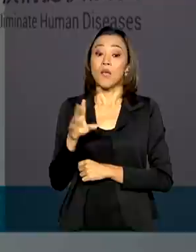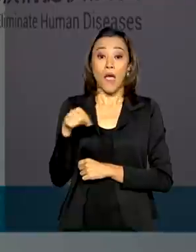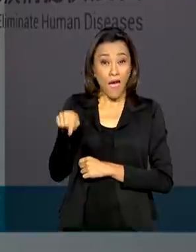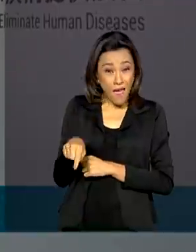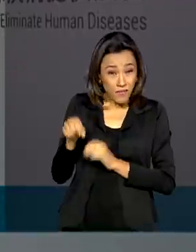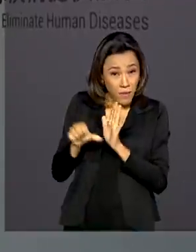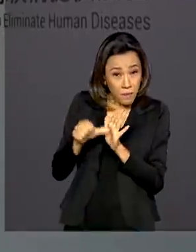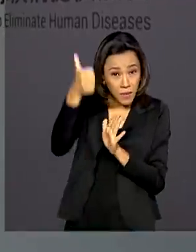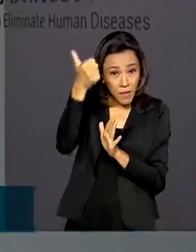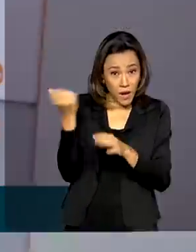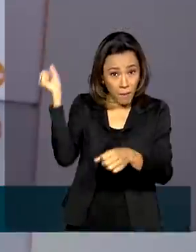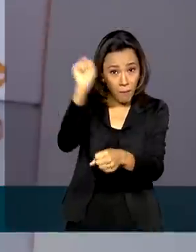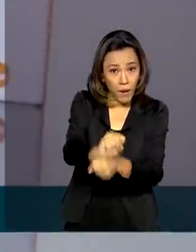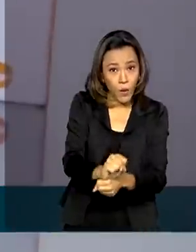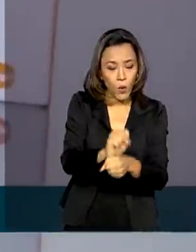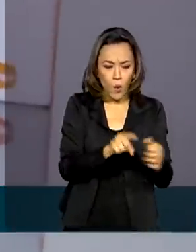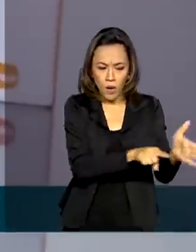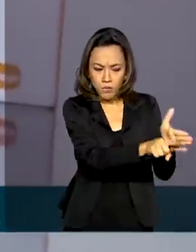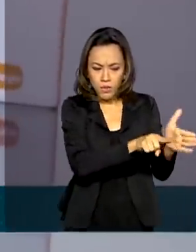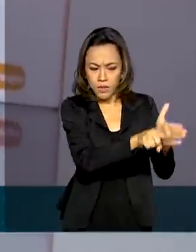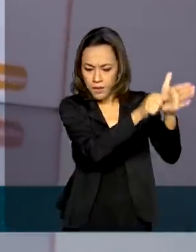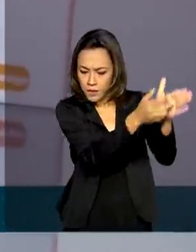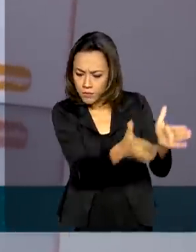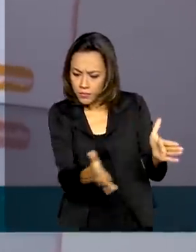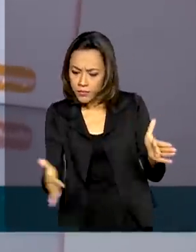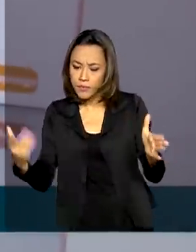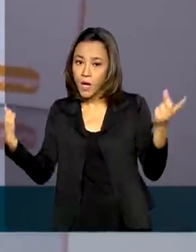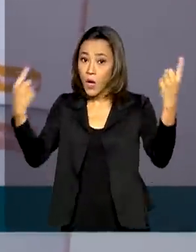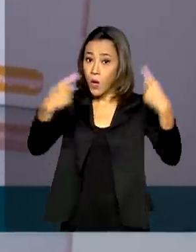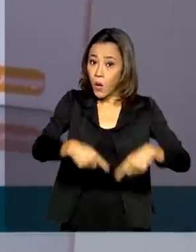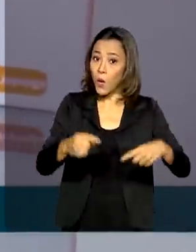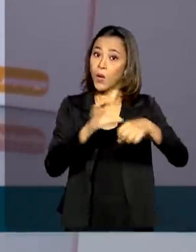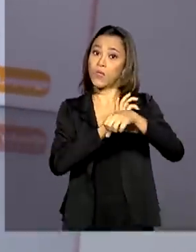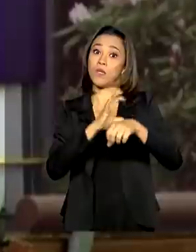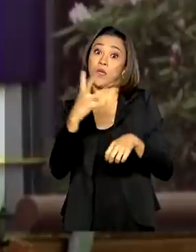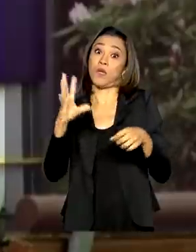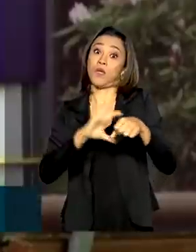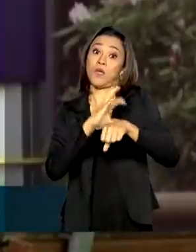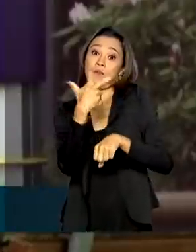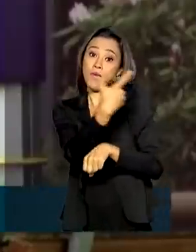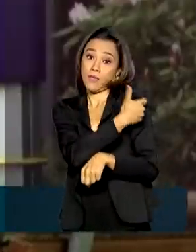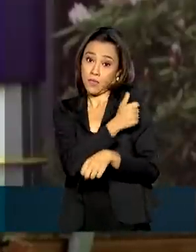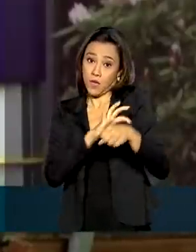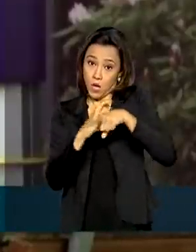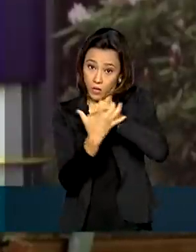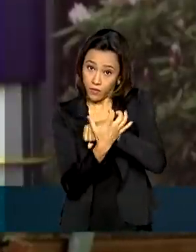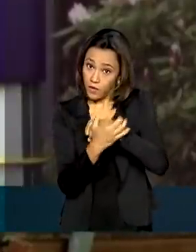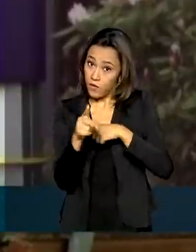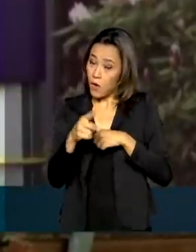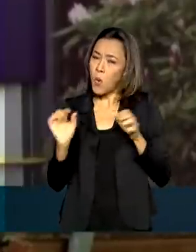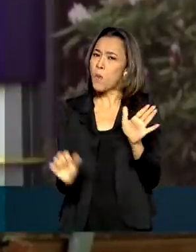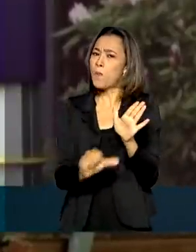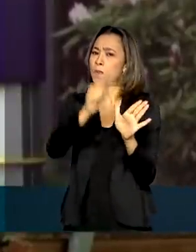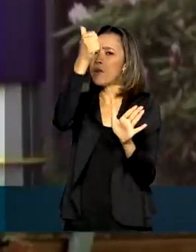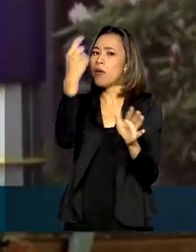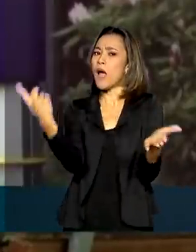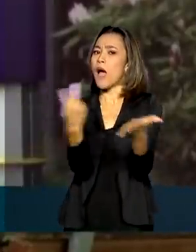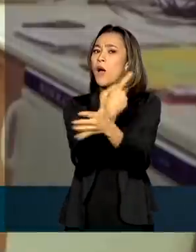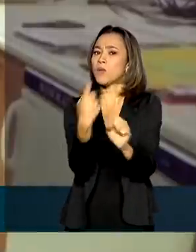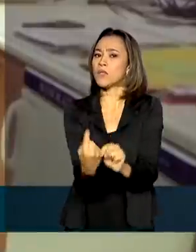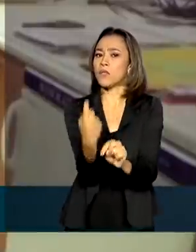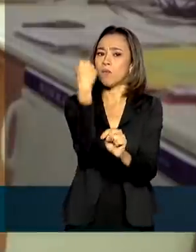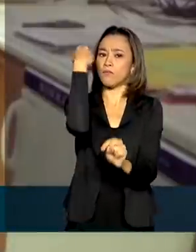primeira interrupção de estudos da vacina contra o coronavírus determinada pela Anvisa. O primeiro episódio ocorreu com o produto